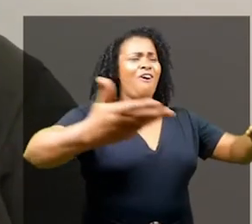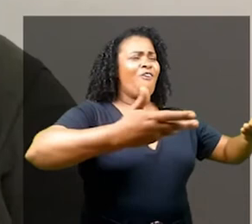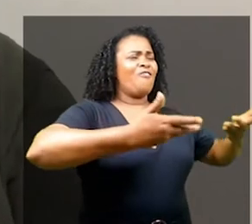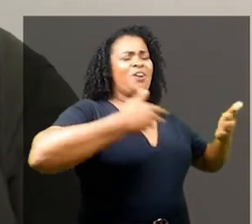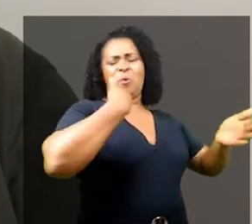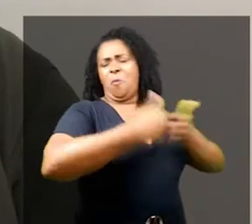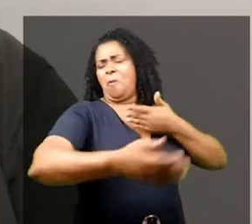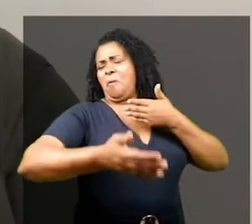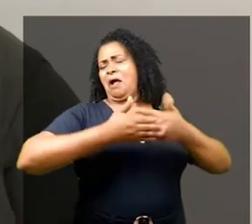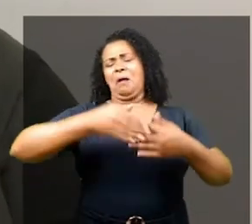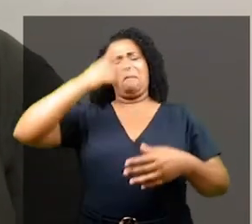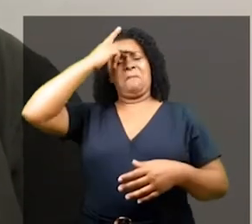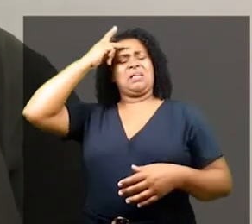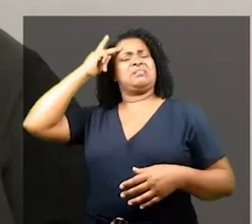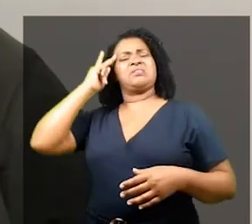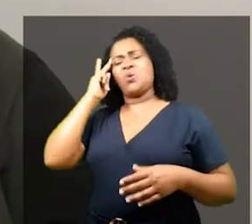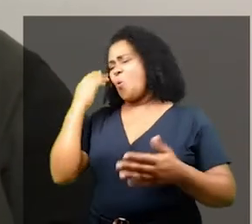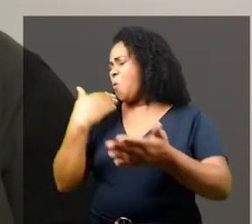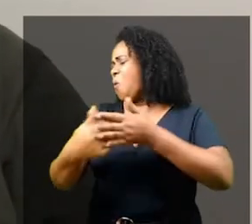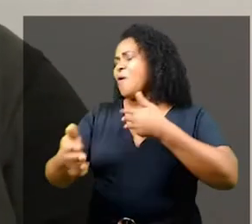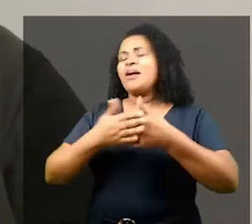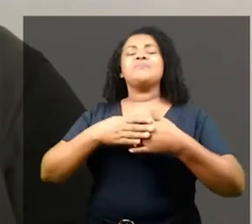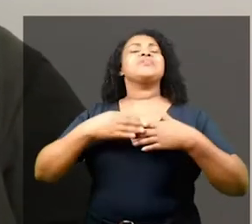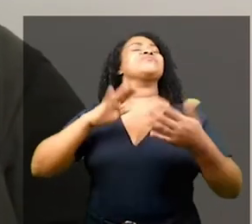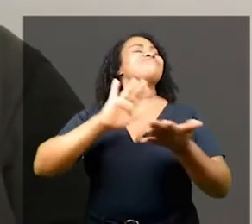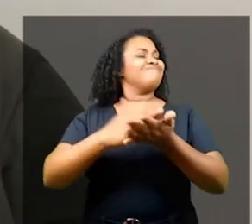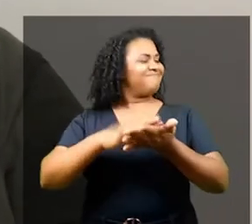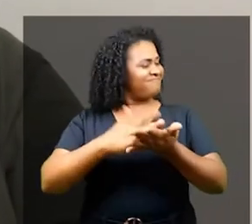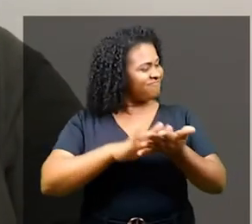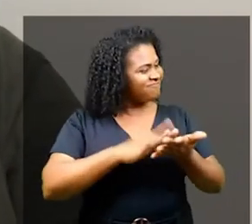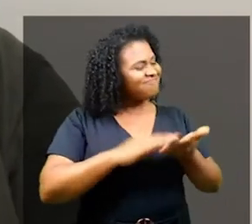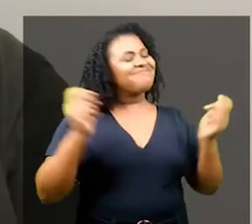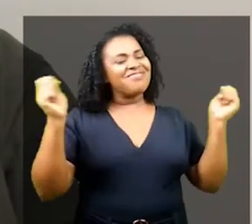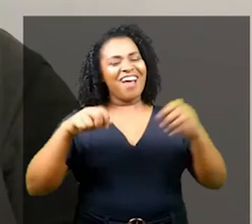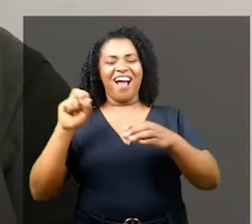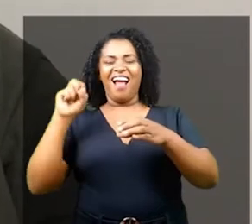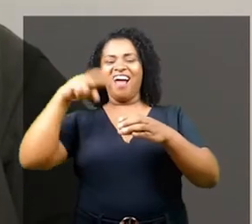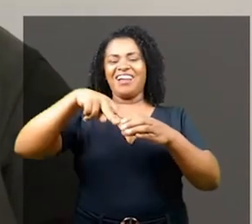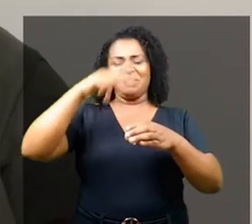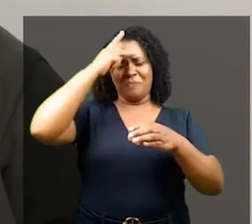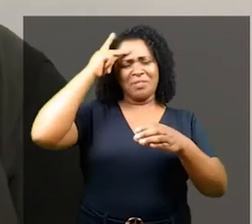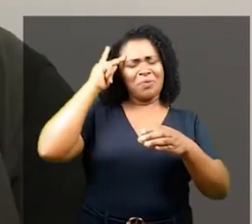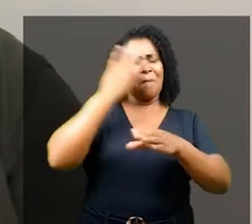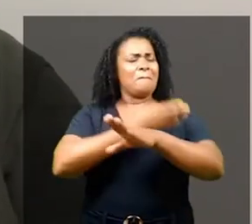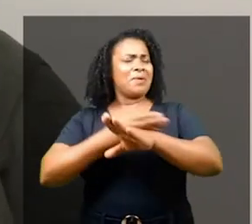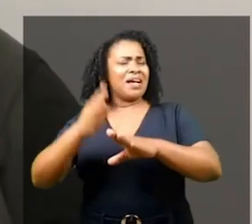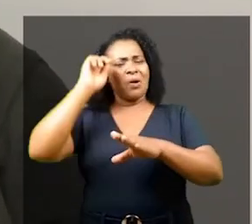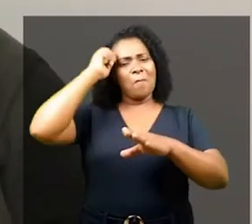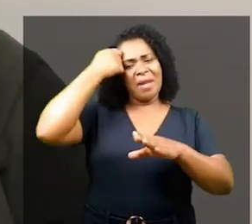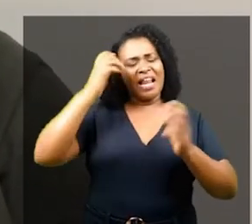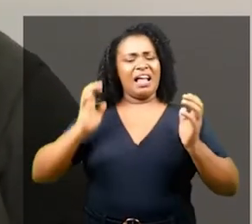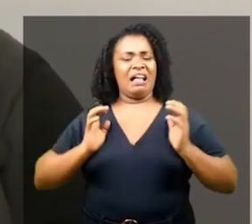democraticamente recebe quem quiser chegar, democraticamente no samba